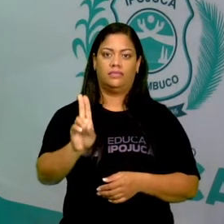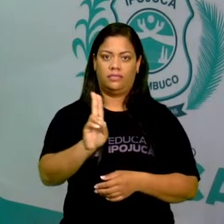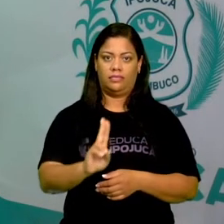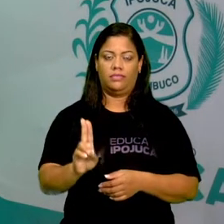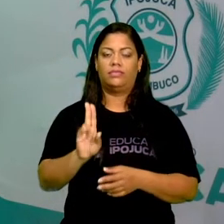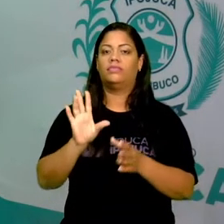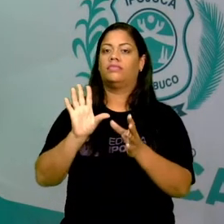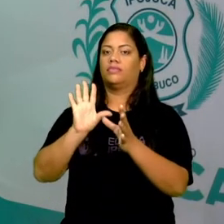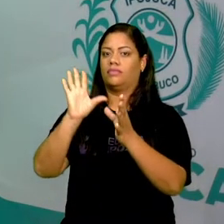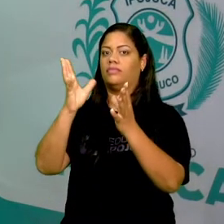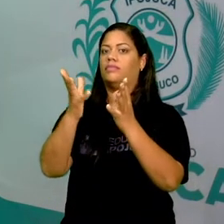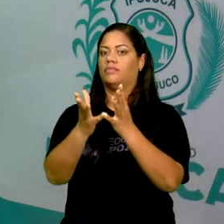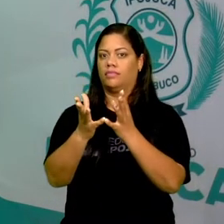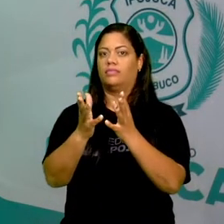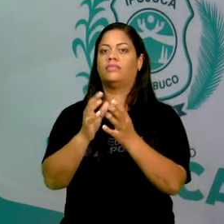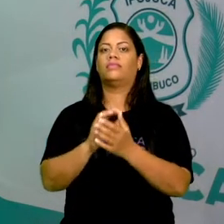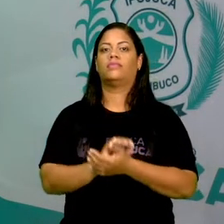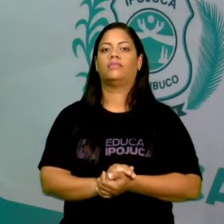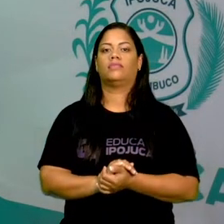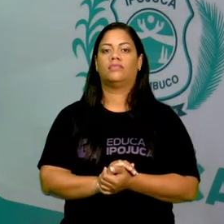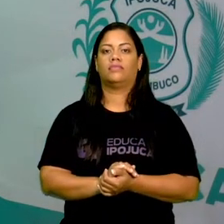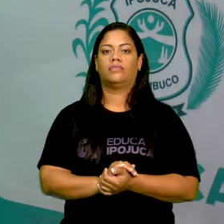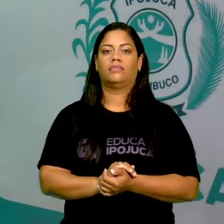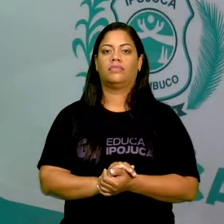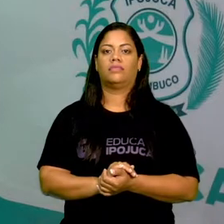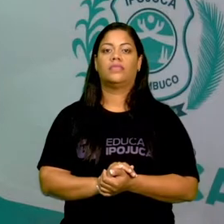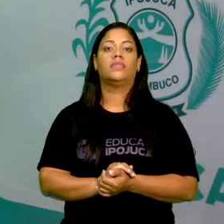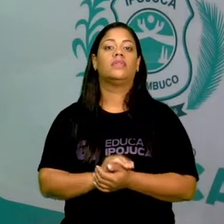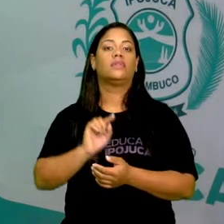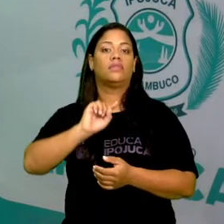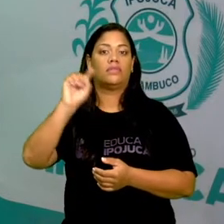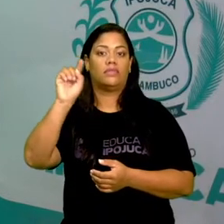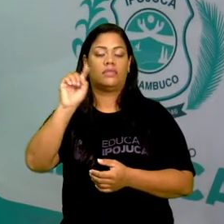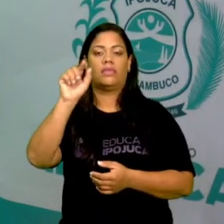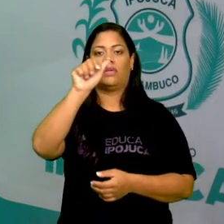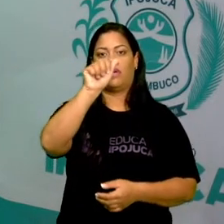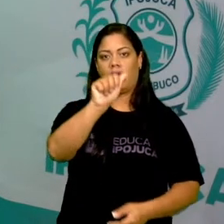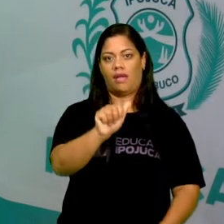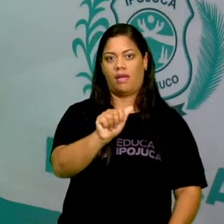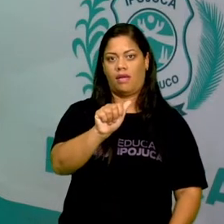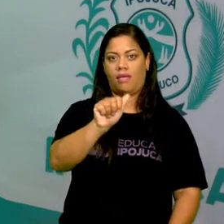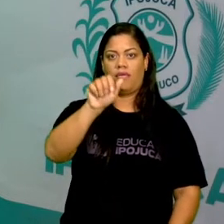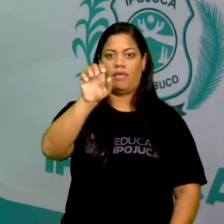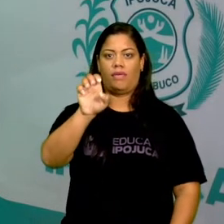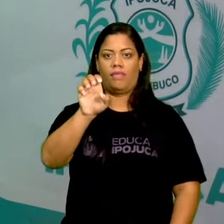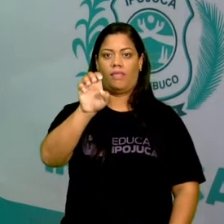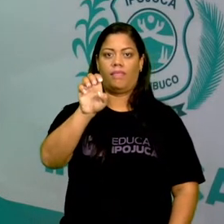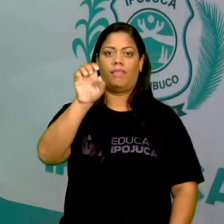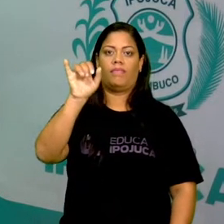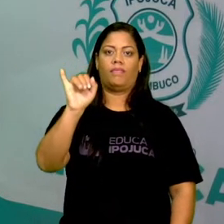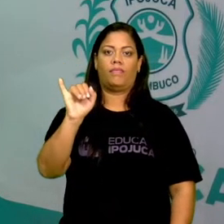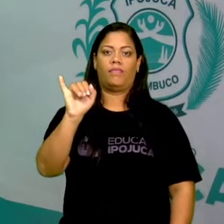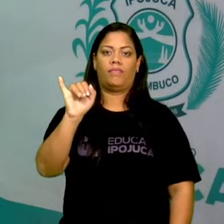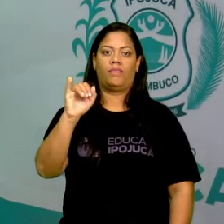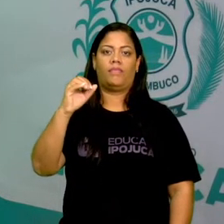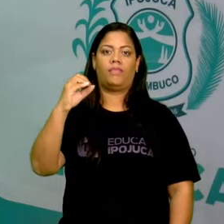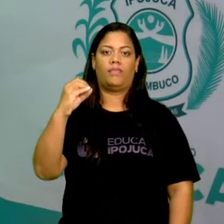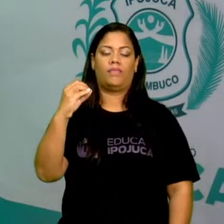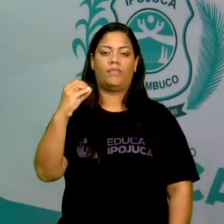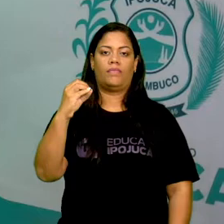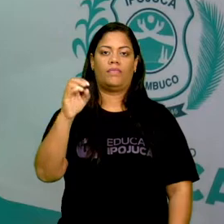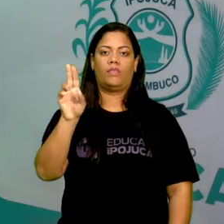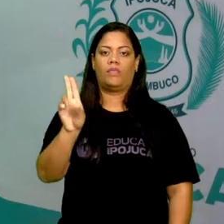nas vogais. E no caso do acento agudo, nas vogais, A, E, I,